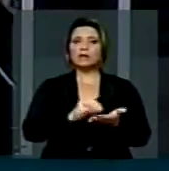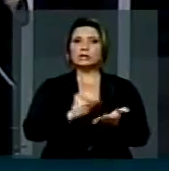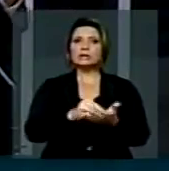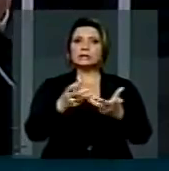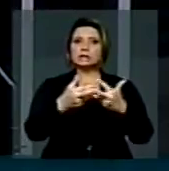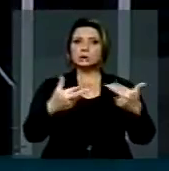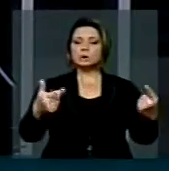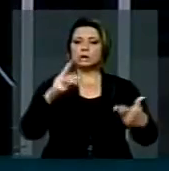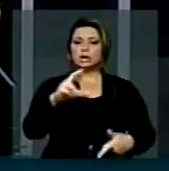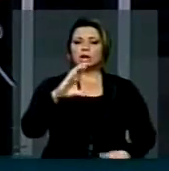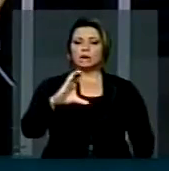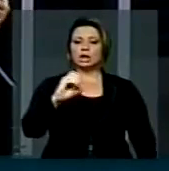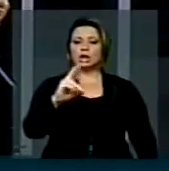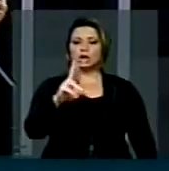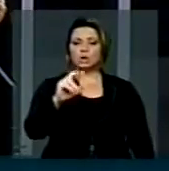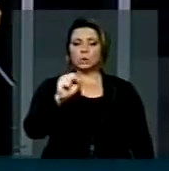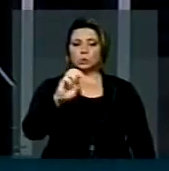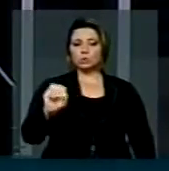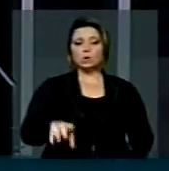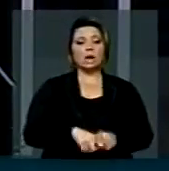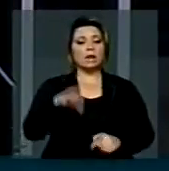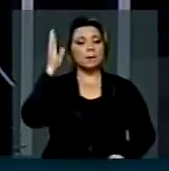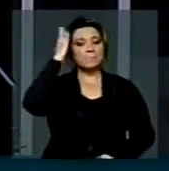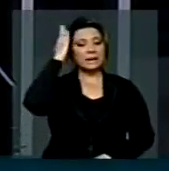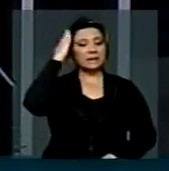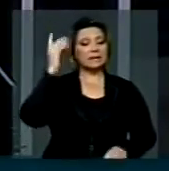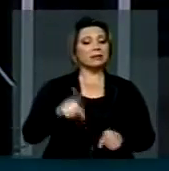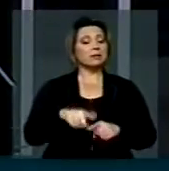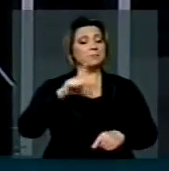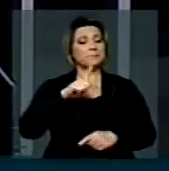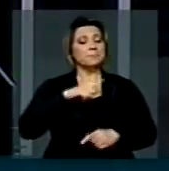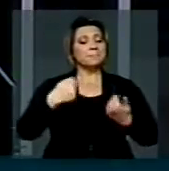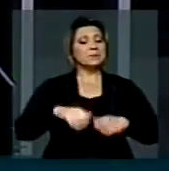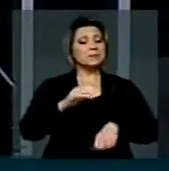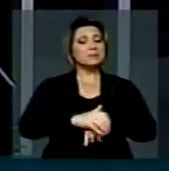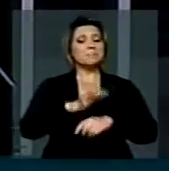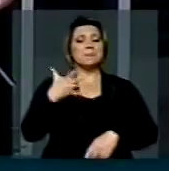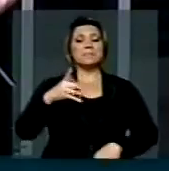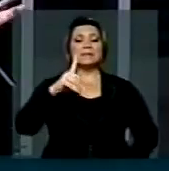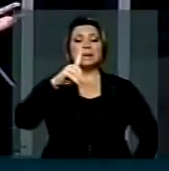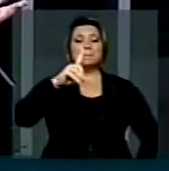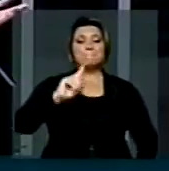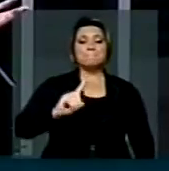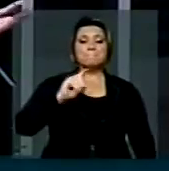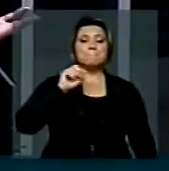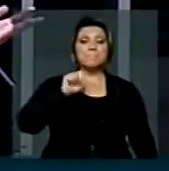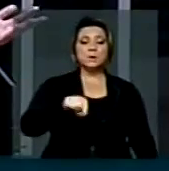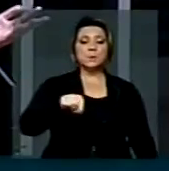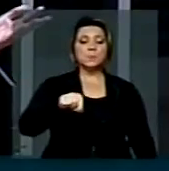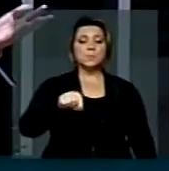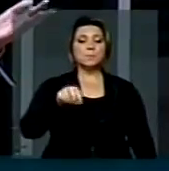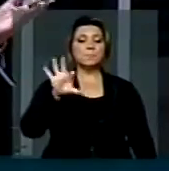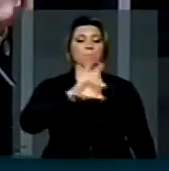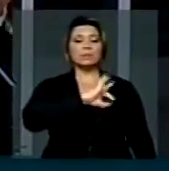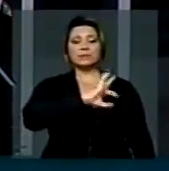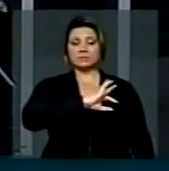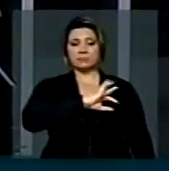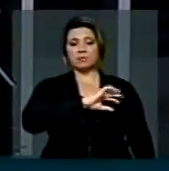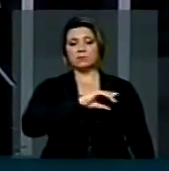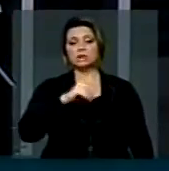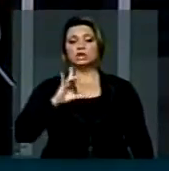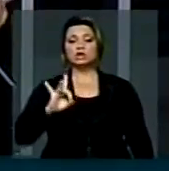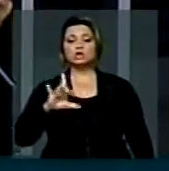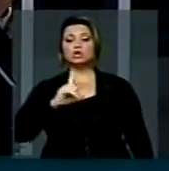deputado Keifer, lá nós temos hoje a necessidade de pelo menos mais mil policiais, tem apenas 500, para atender a